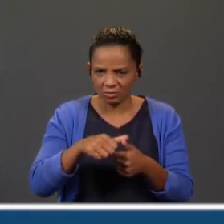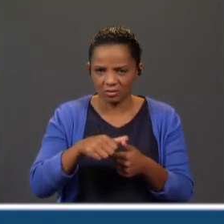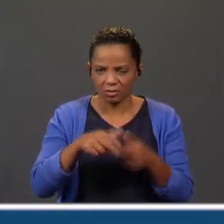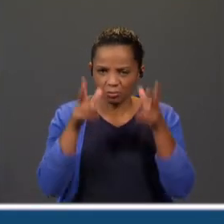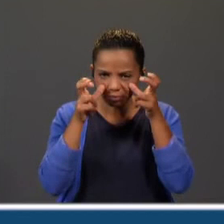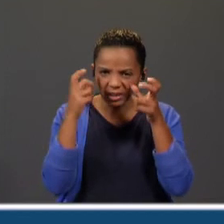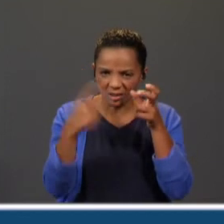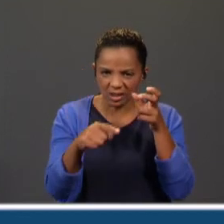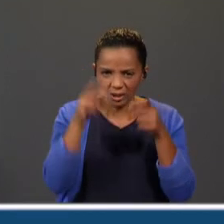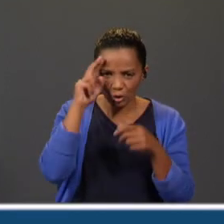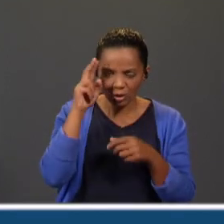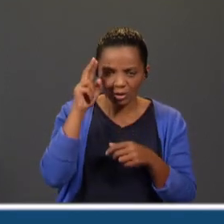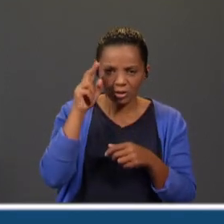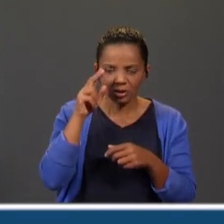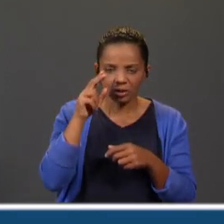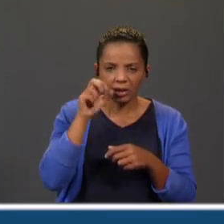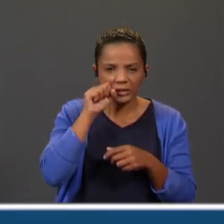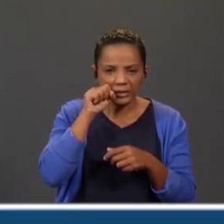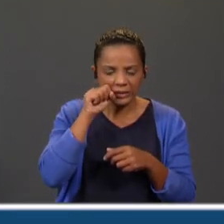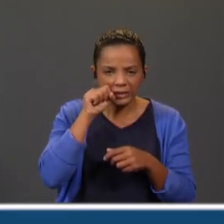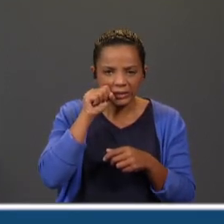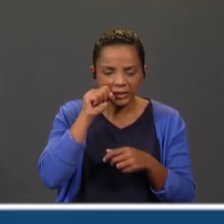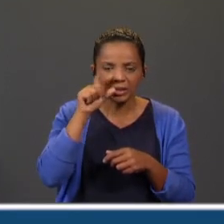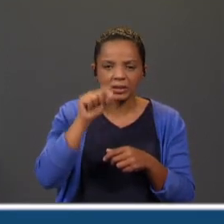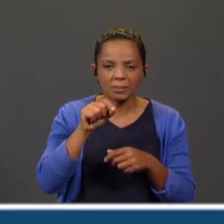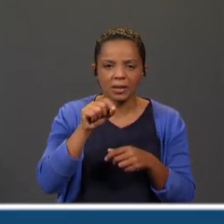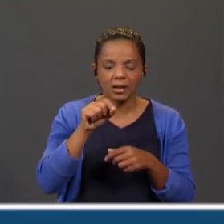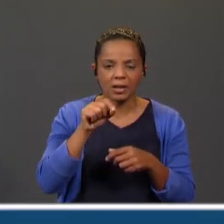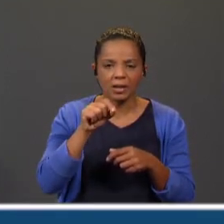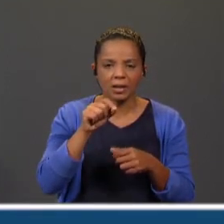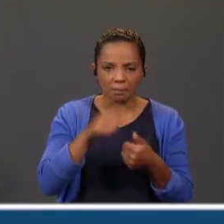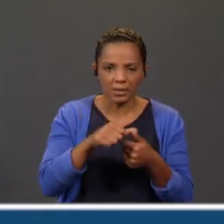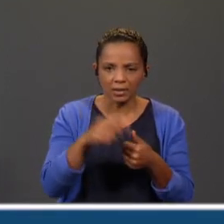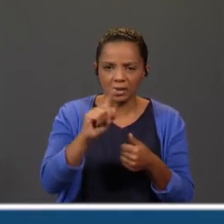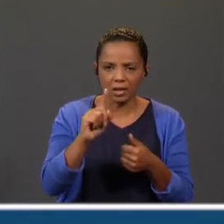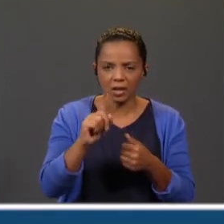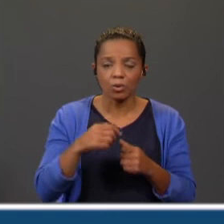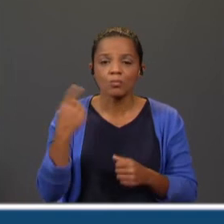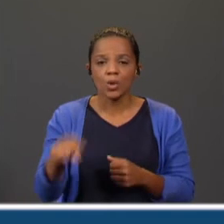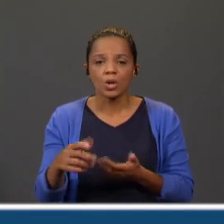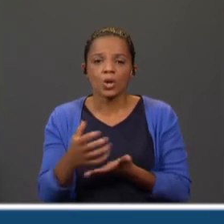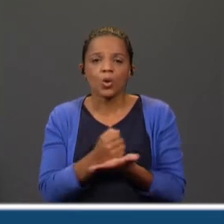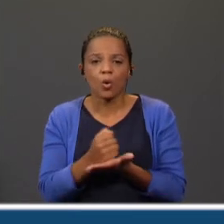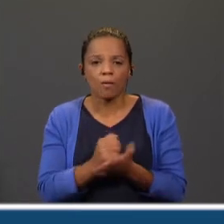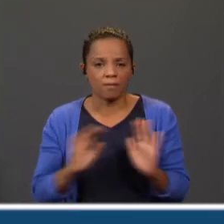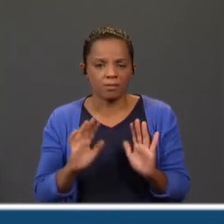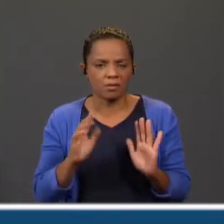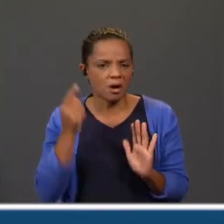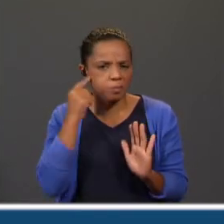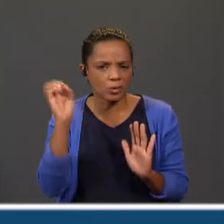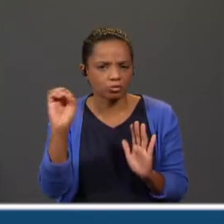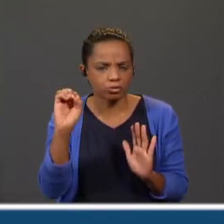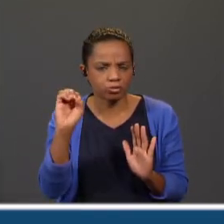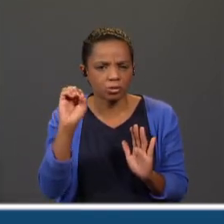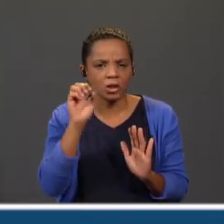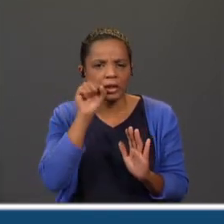ouvimos utiliza. Não, ele utiliza o quê? Os olhinhos de couve. Ou seja, ele utiliza couve. Não ou ouvimos falar em cenouras nem